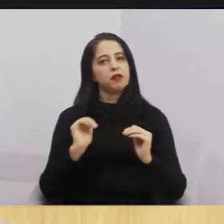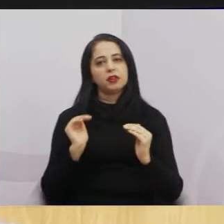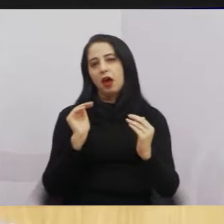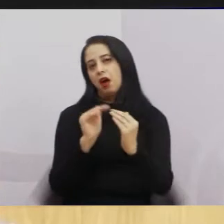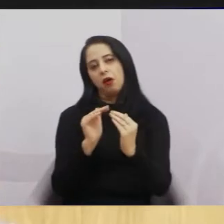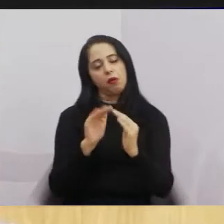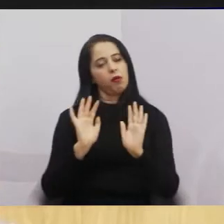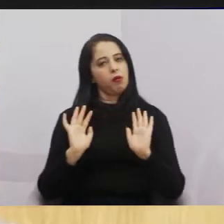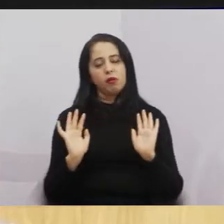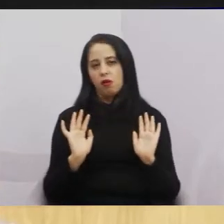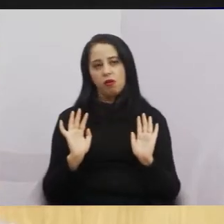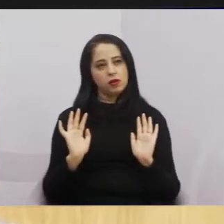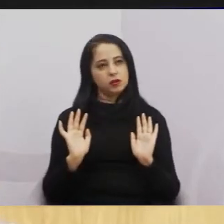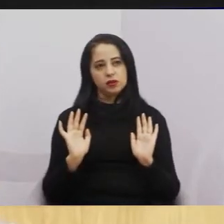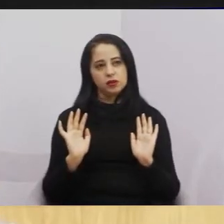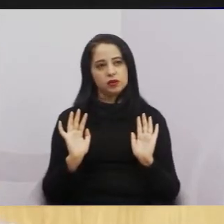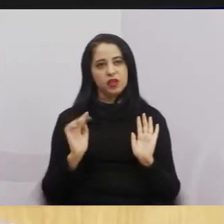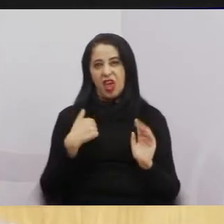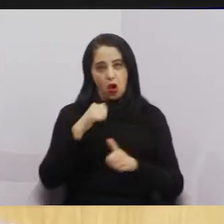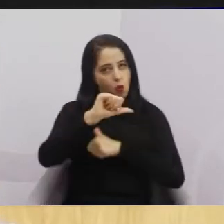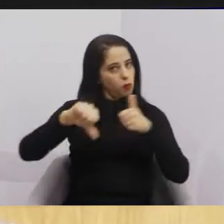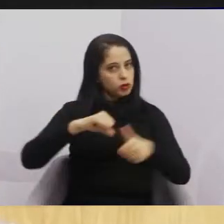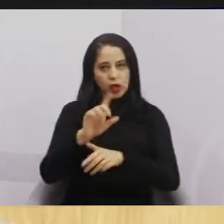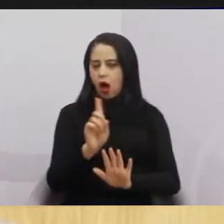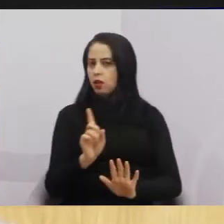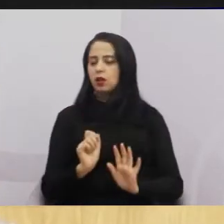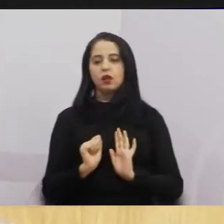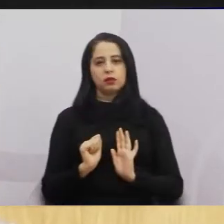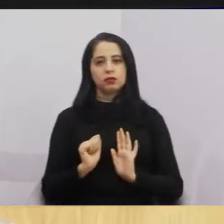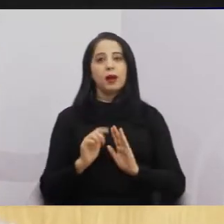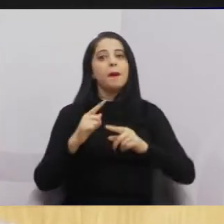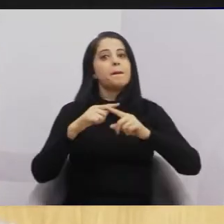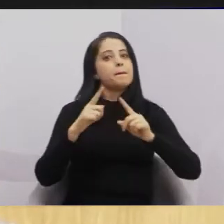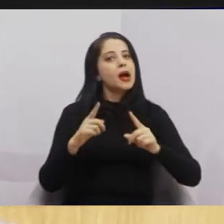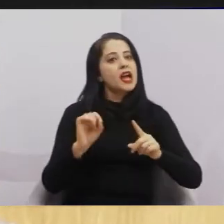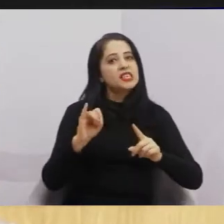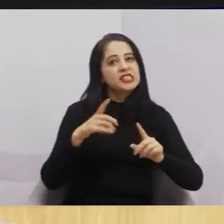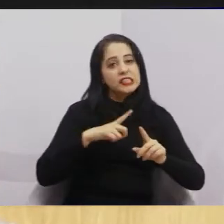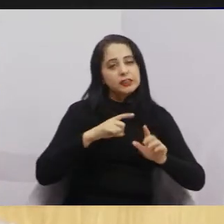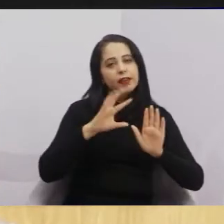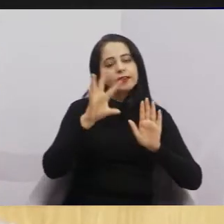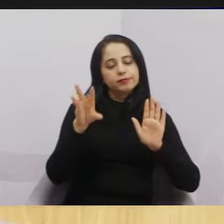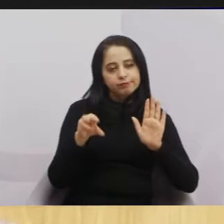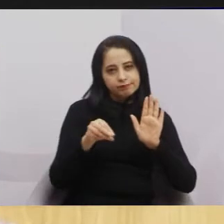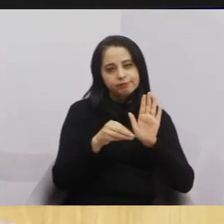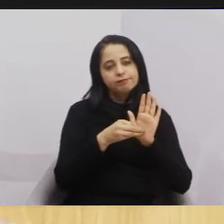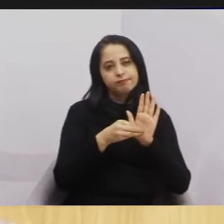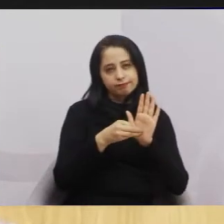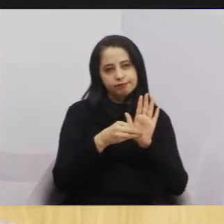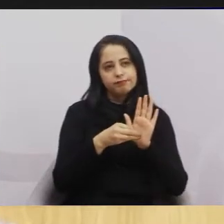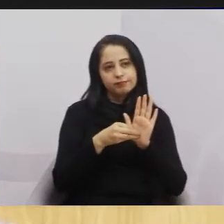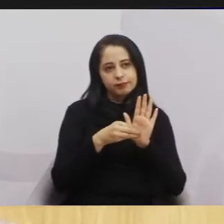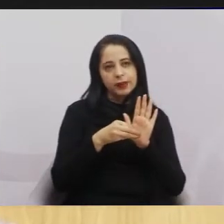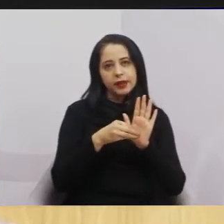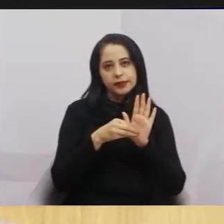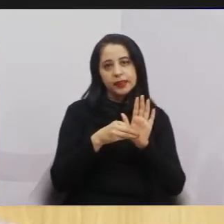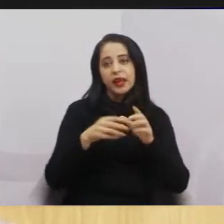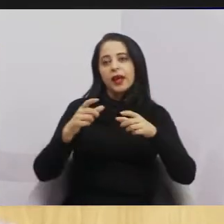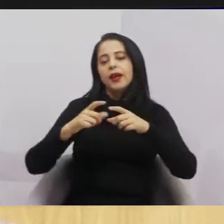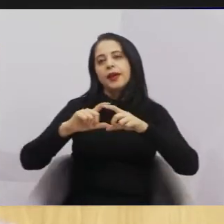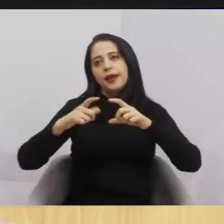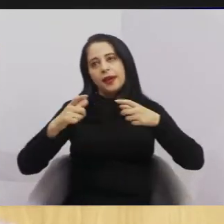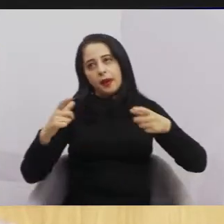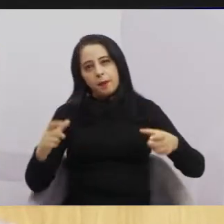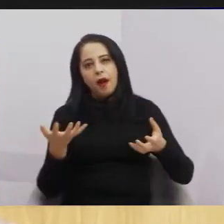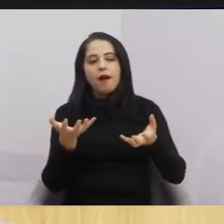o meu voto de três horas. não vou mudar o meu voto. Agora, se tem uma emenda e a maioria é que manda porque o